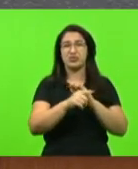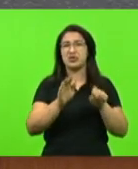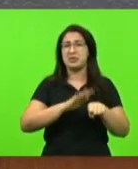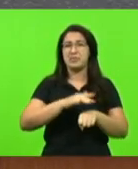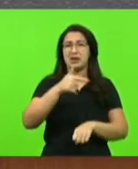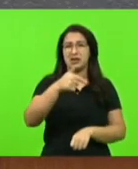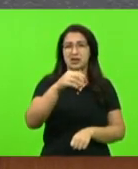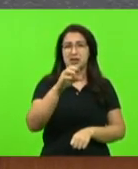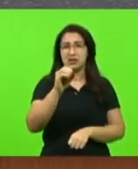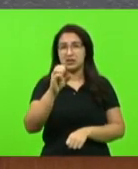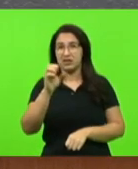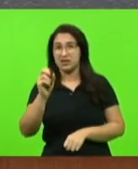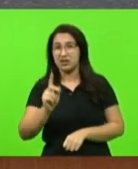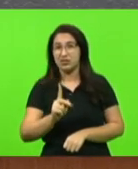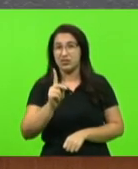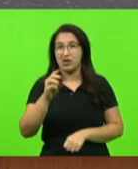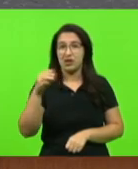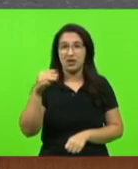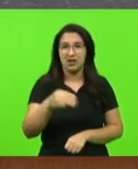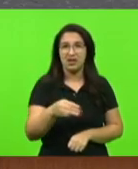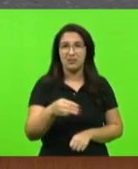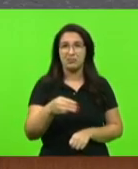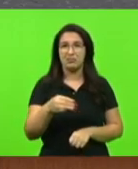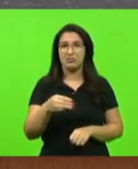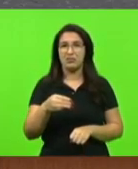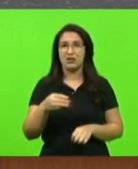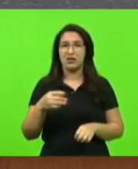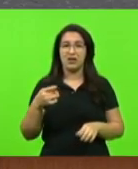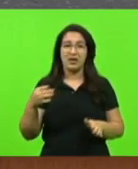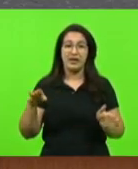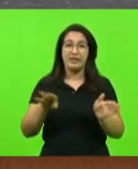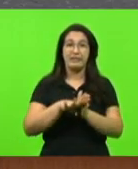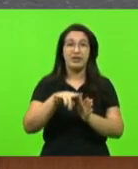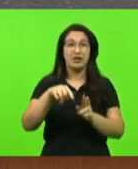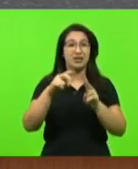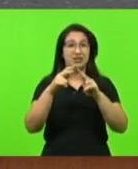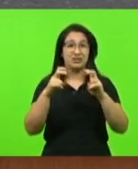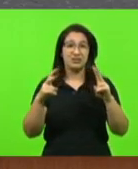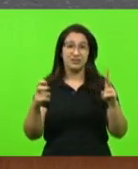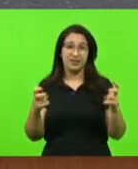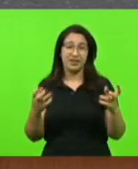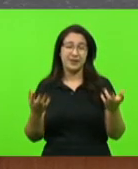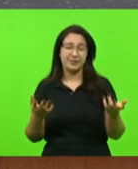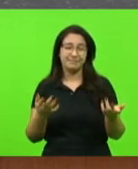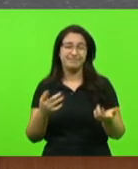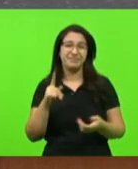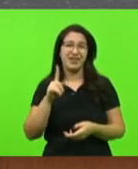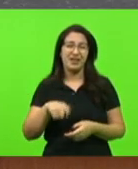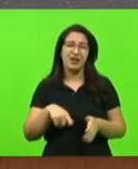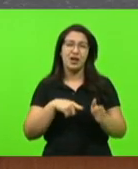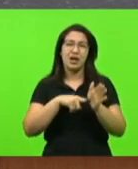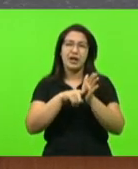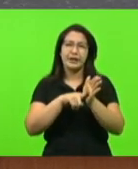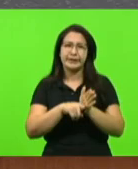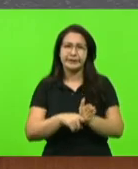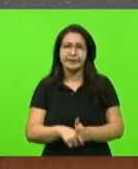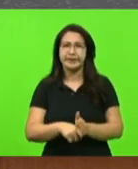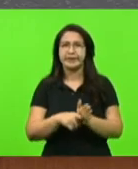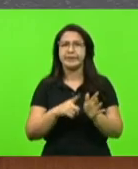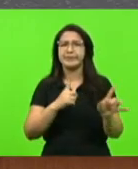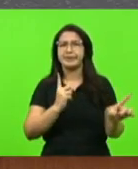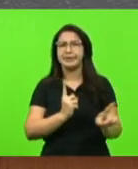se concebe mais que isso continue acontecendo. Então, é exame, diagnóstico.